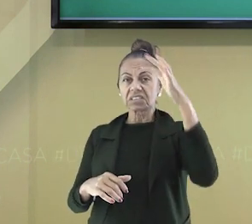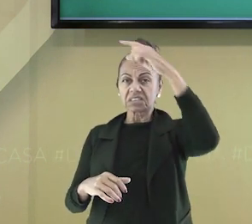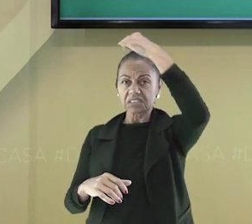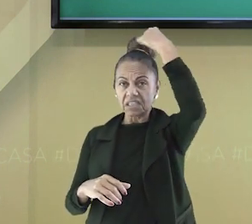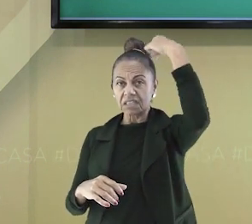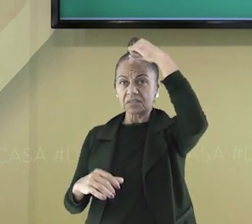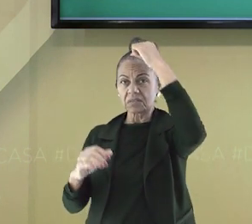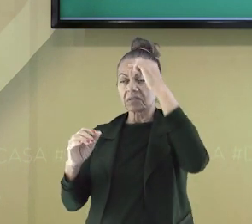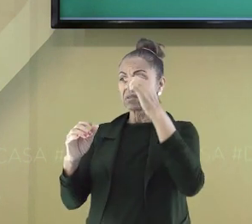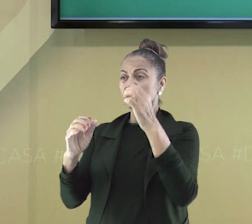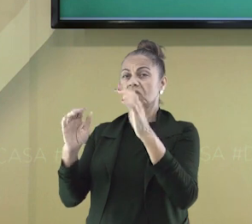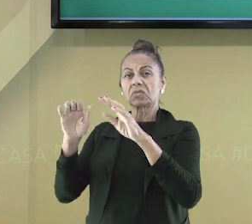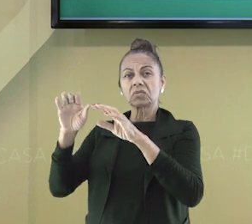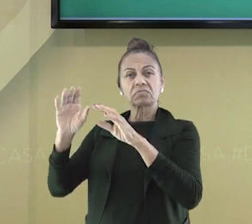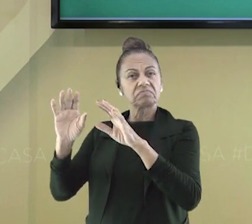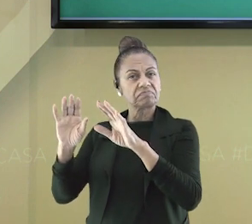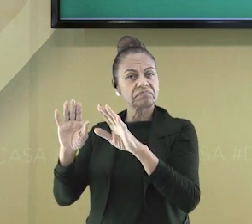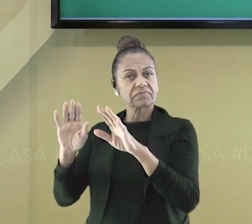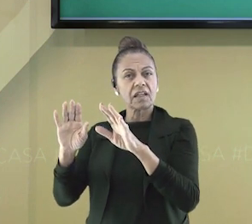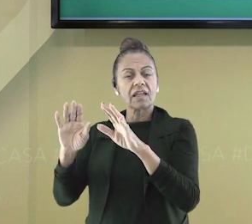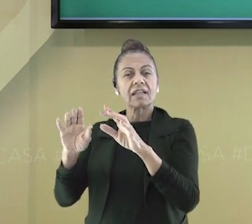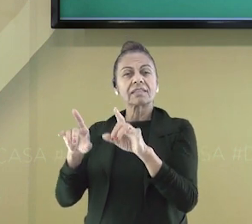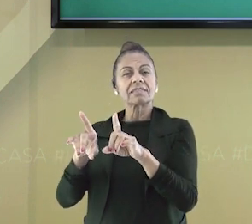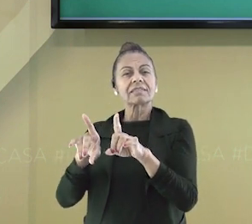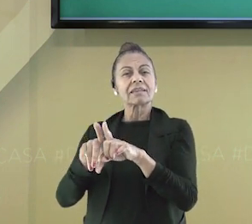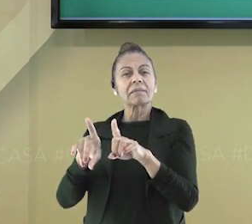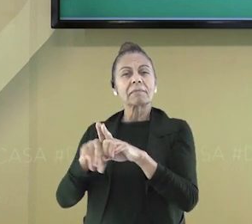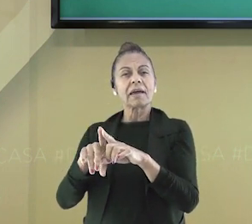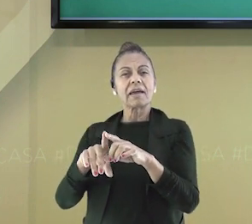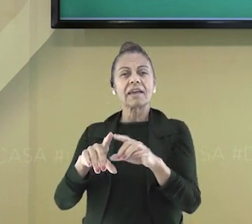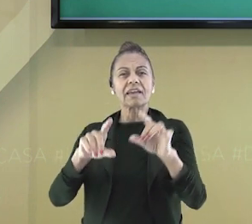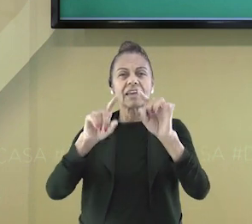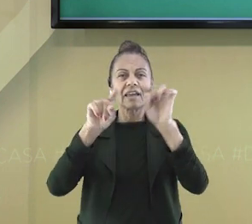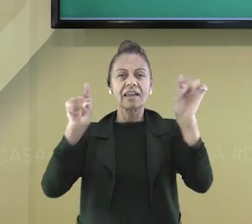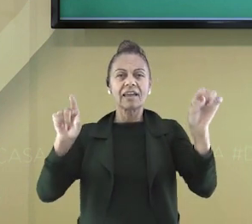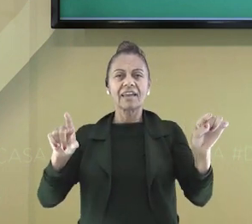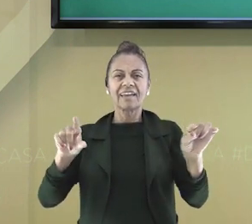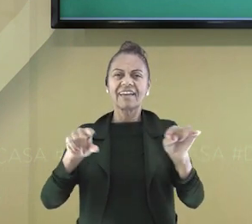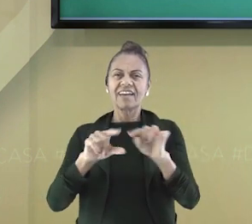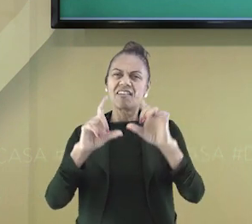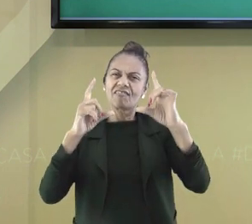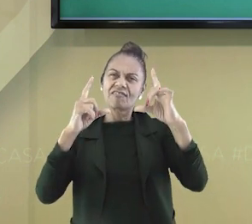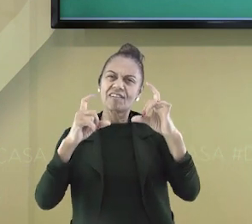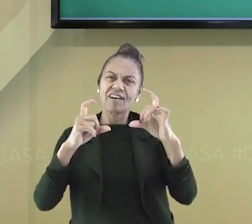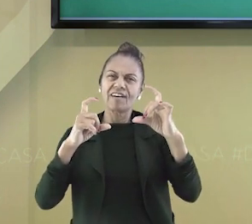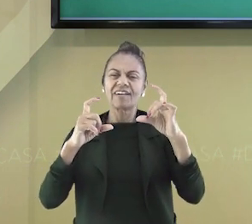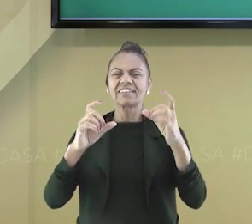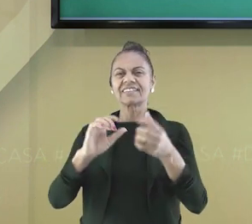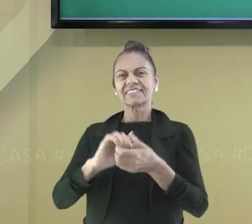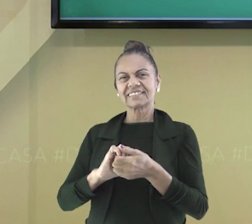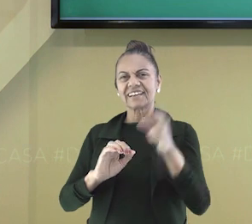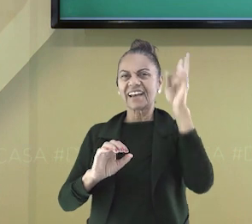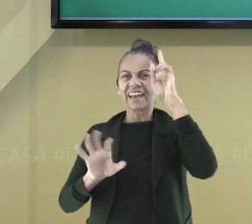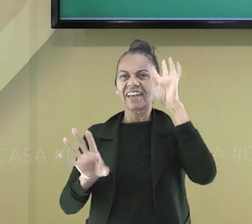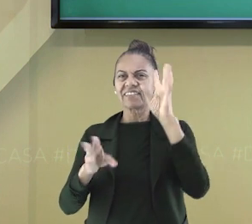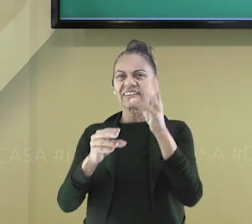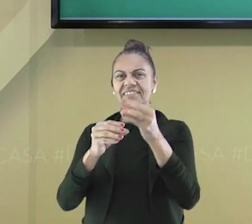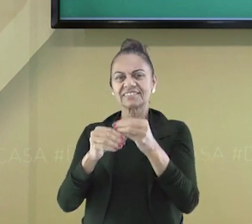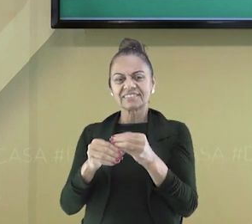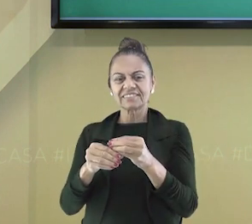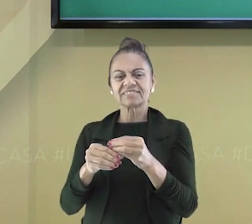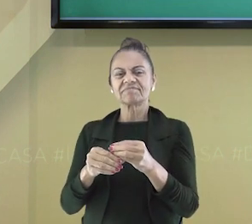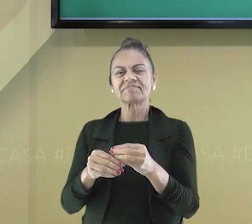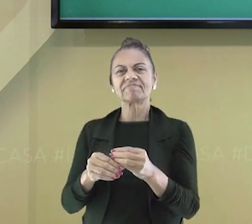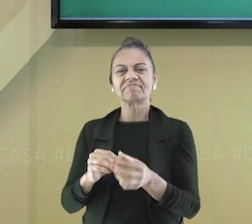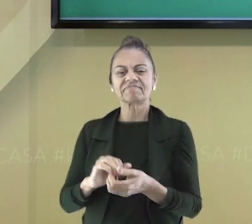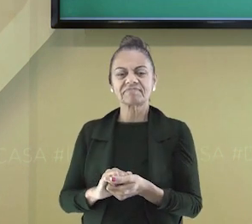um porta-retrato, um troféu que nos traz muitas lembranças. Todos esses